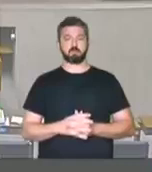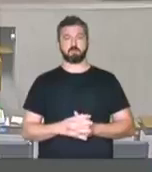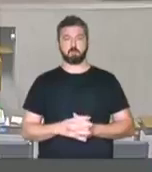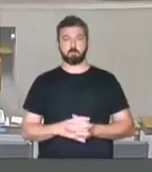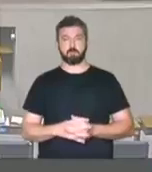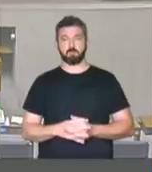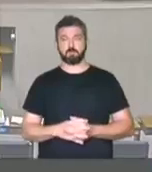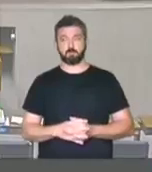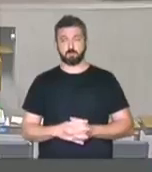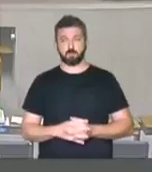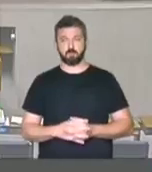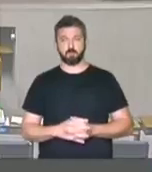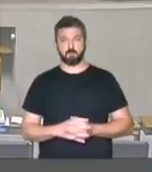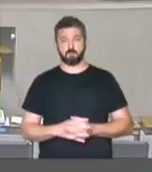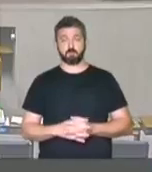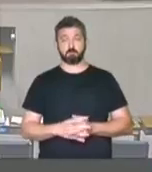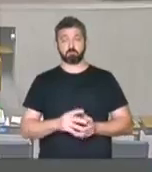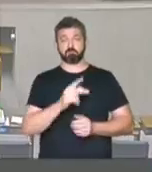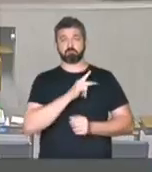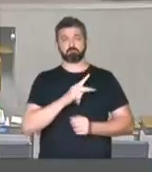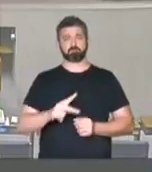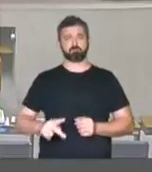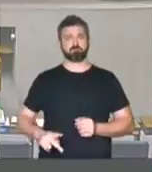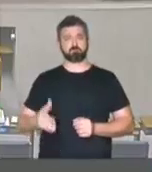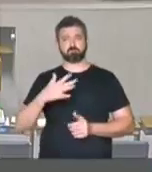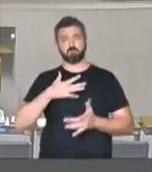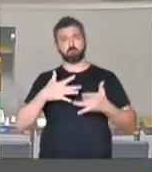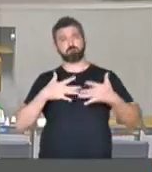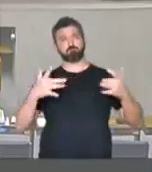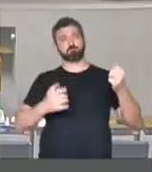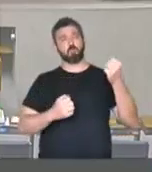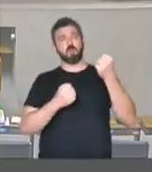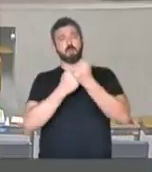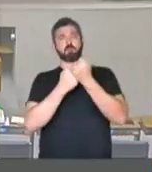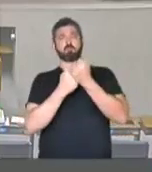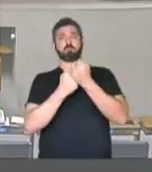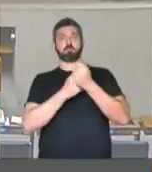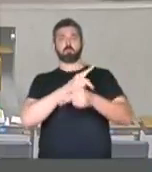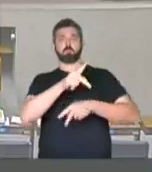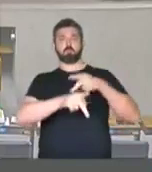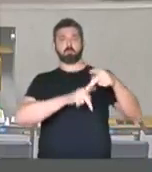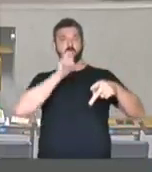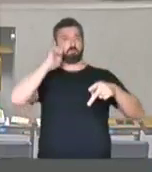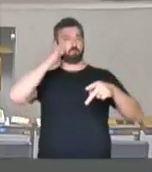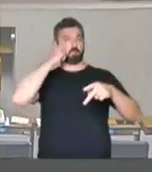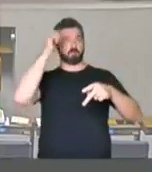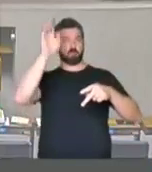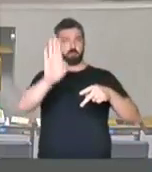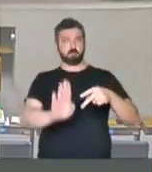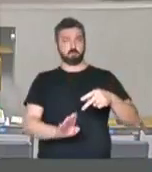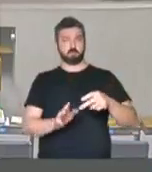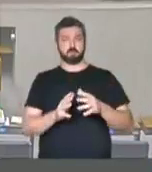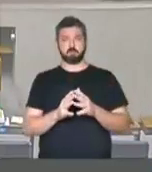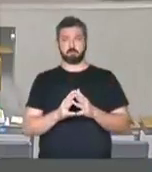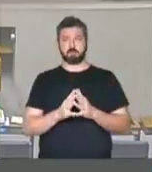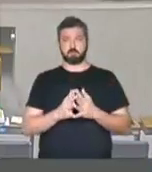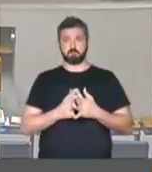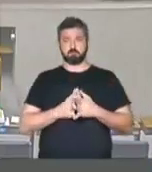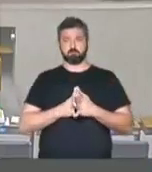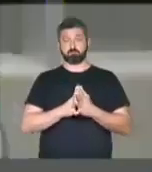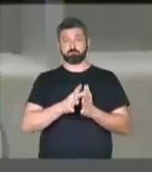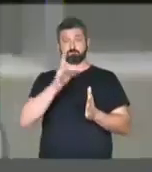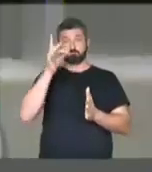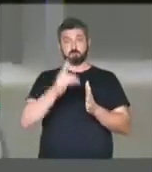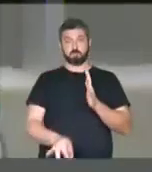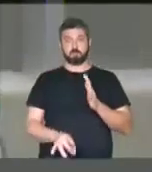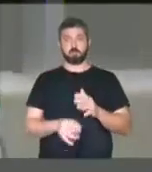Presidente, quero manifestar minha solidariedade à população negra brasileira, repudiar